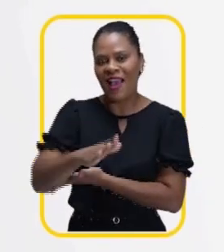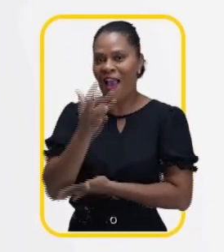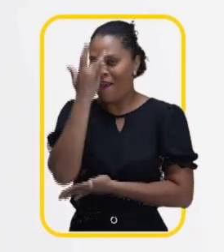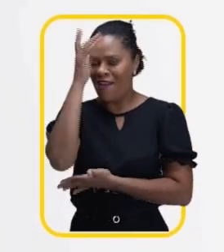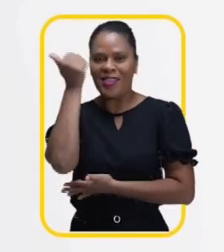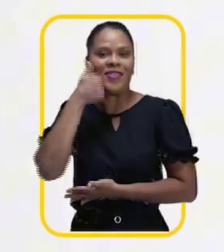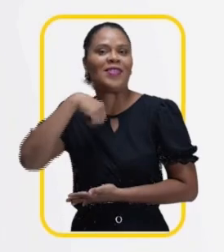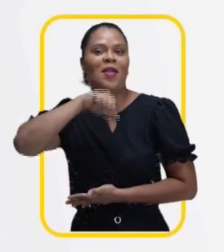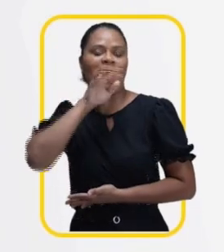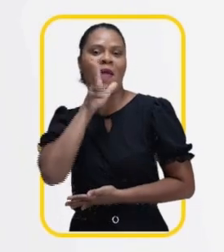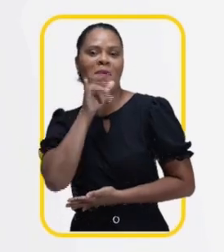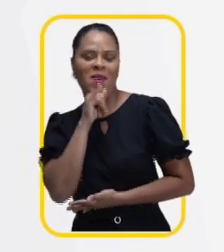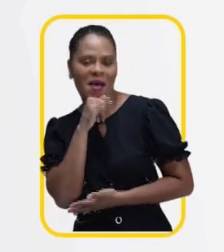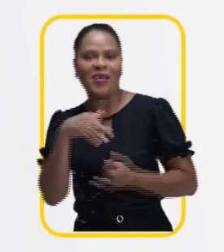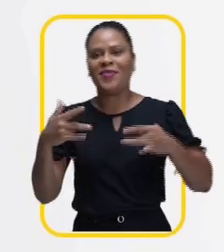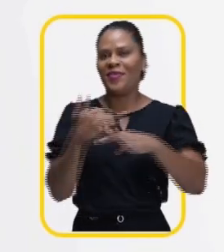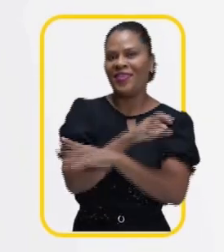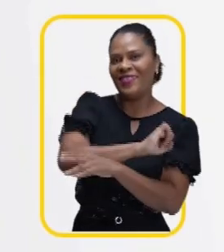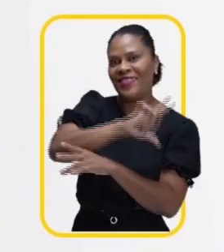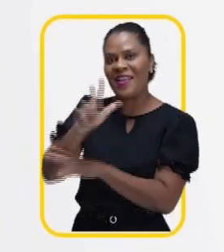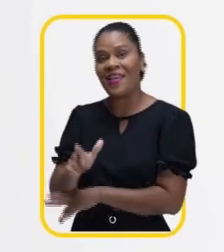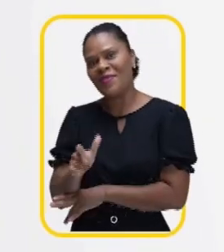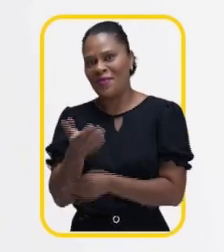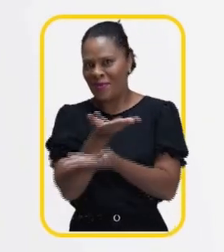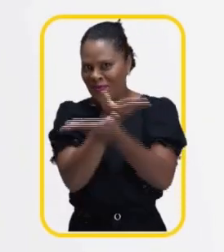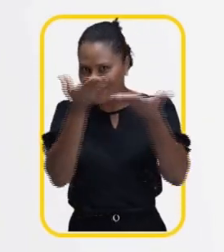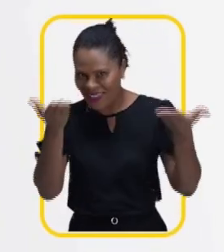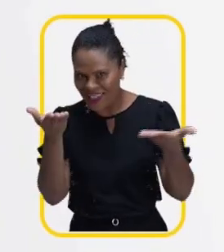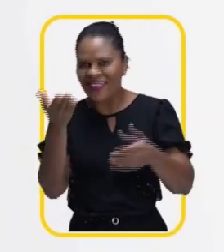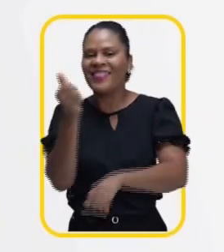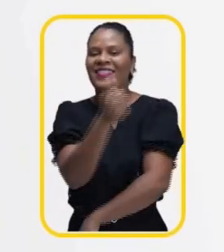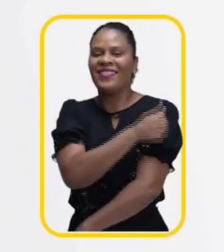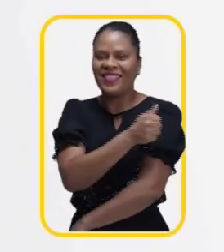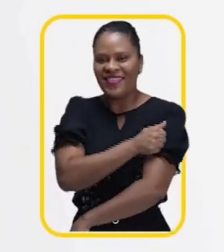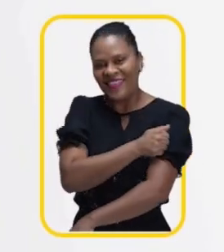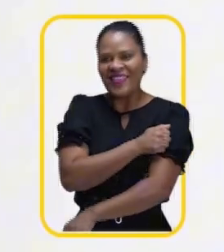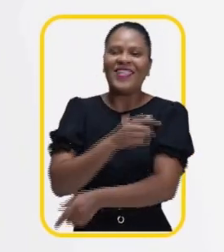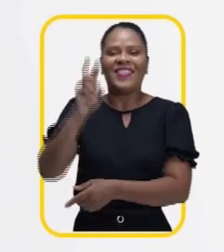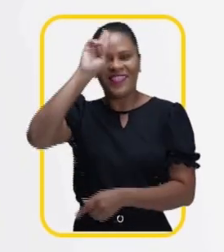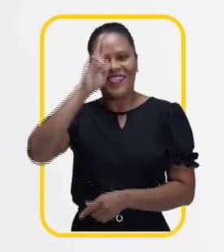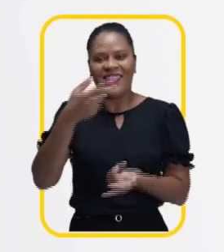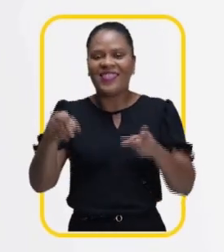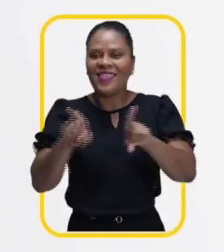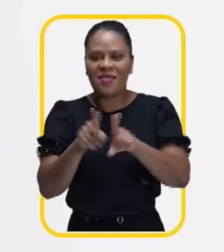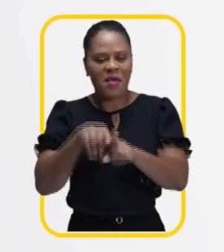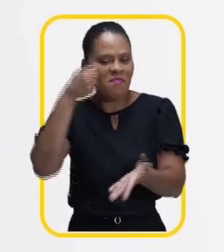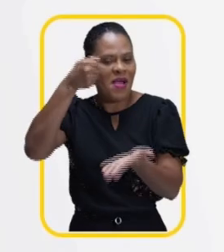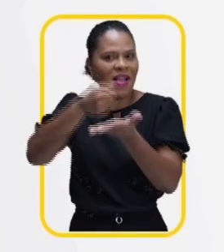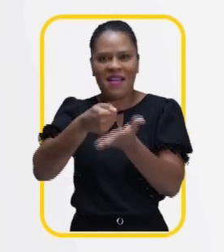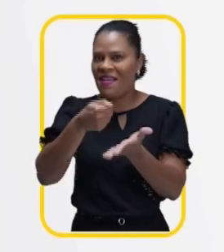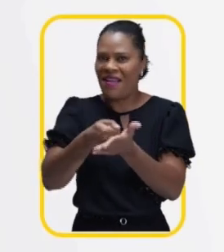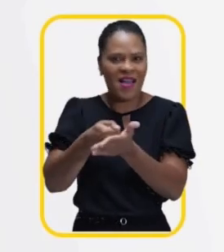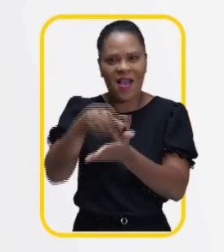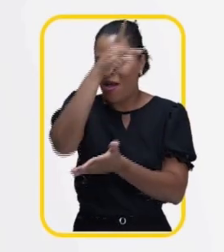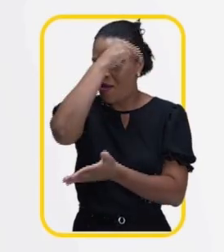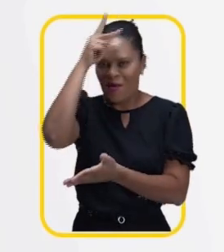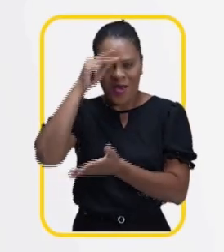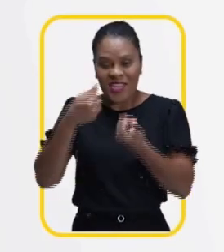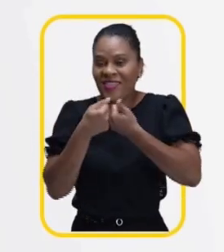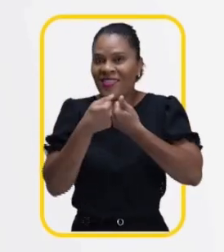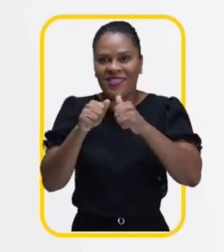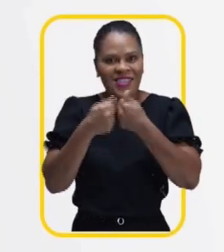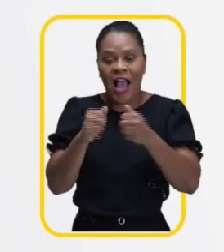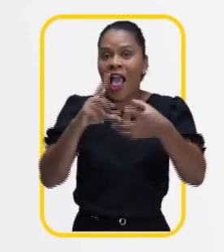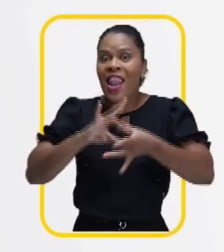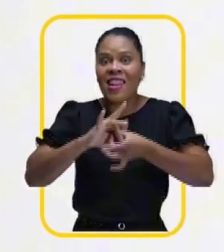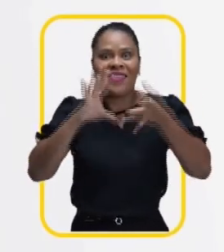para facilitar a vida das mães e pais da nossa cidade. Agora, para você, estudante, na nossa gestão, você não vai pagar passagem. Vou garantir o